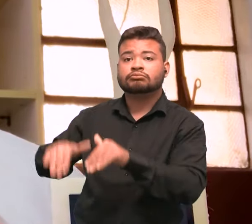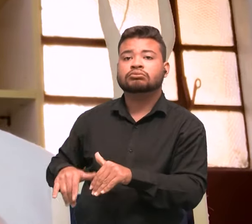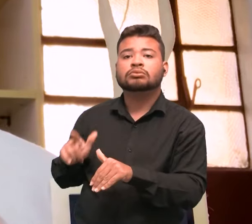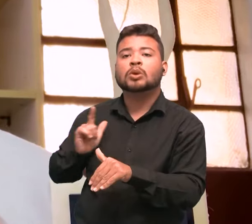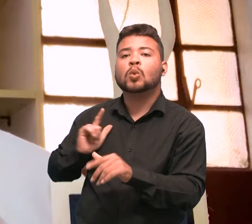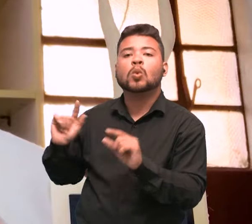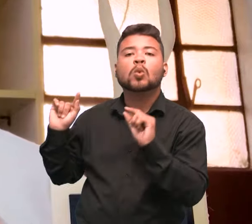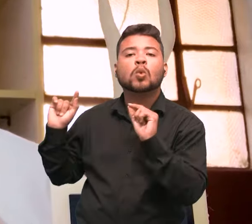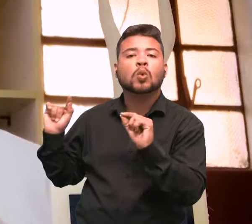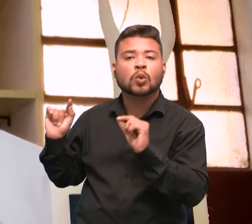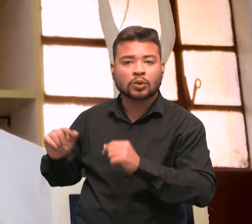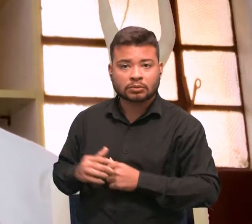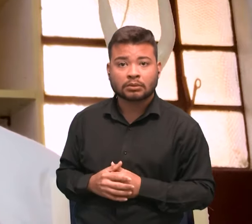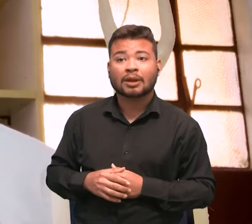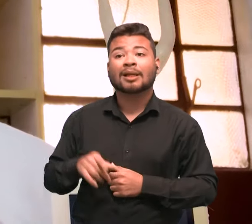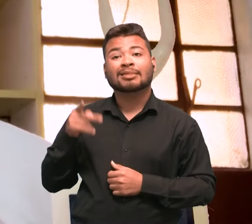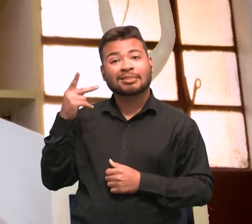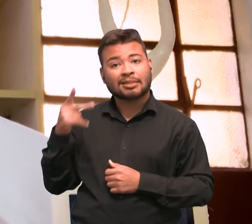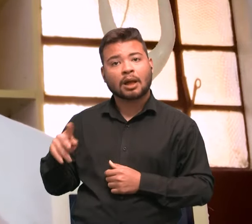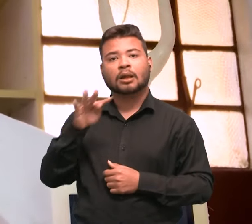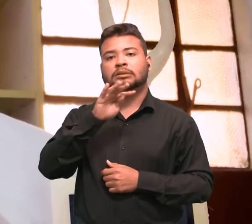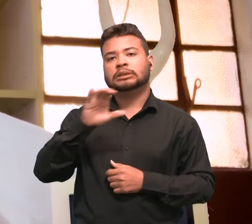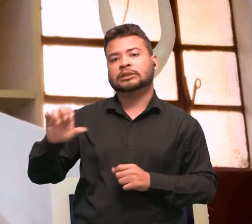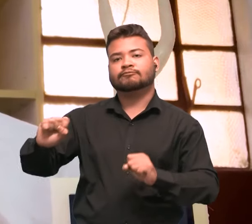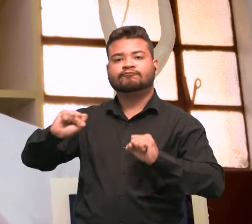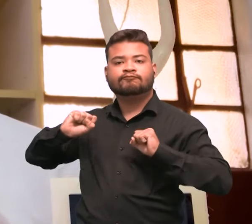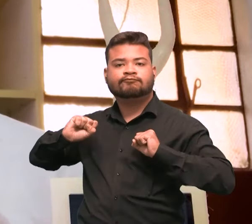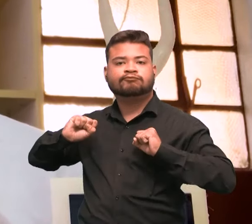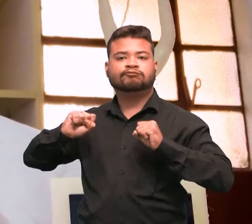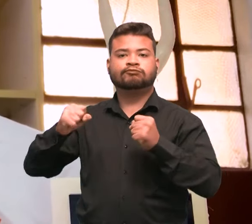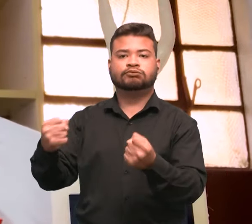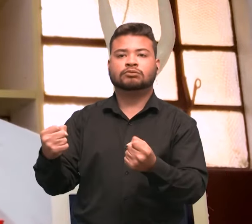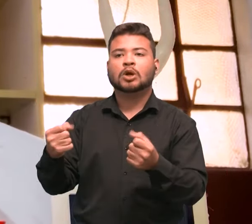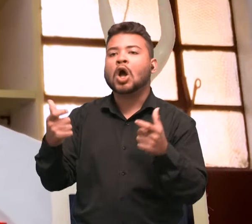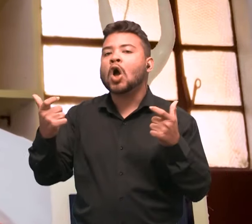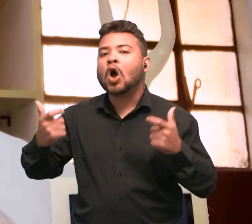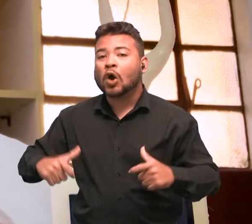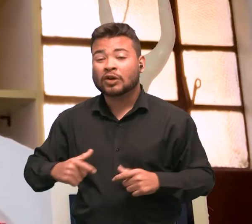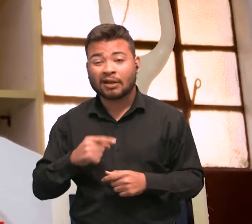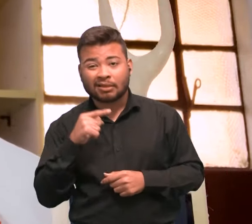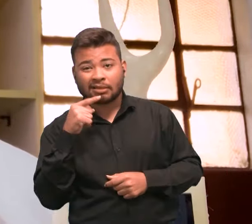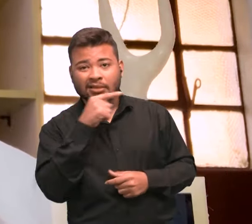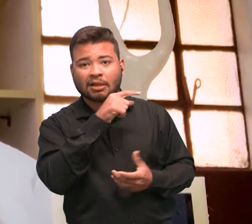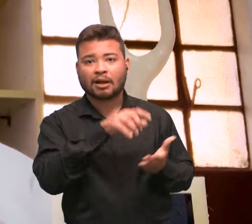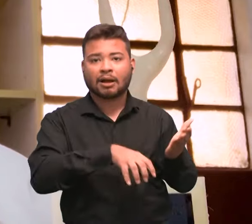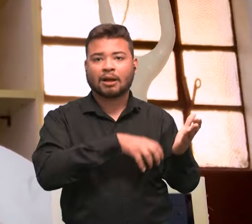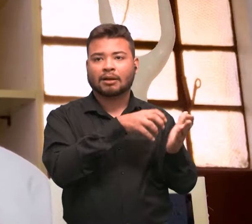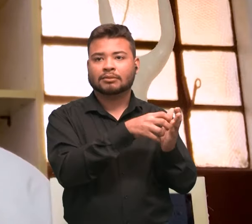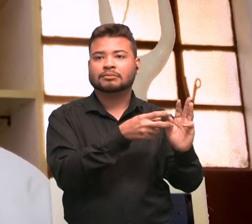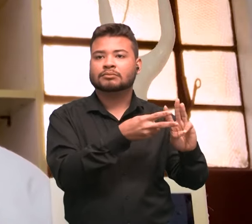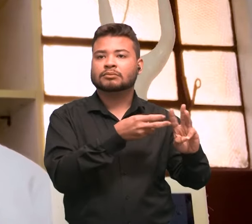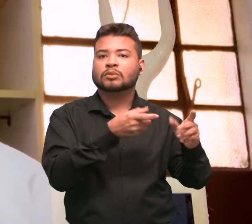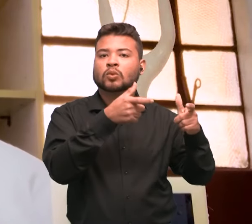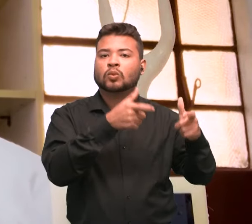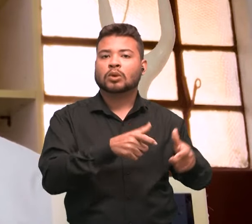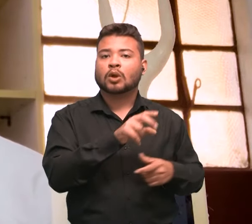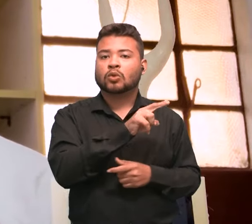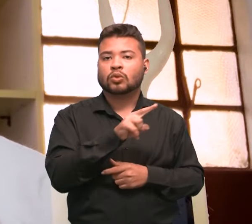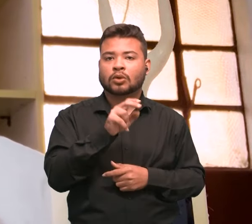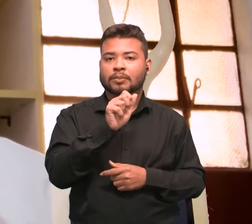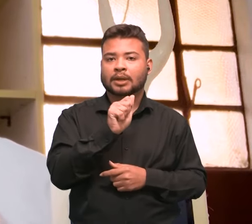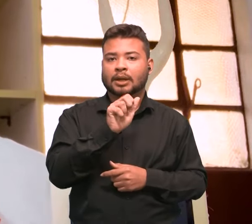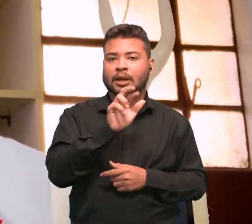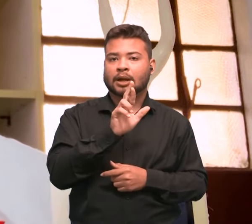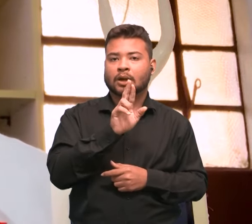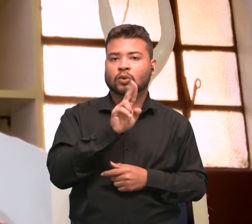defesa do TCC dela na comunidade dela, lá em Aruanã. Eu tenho feito